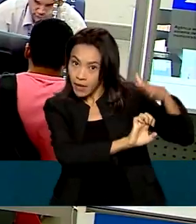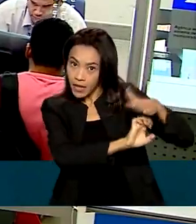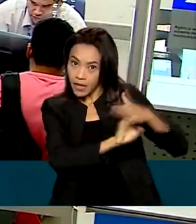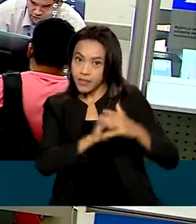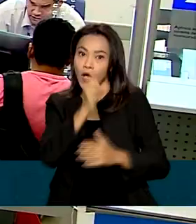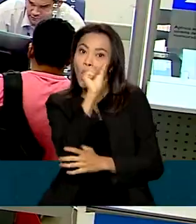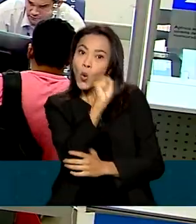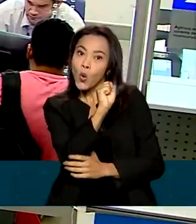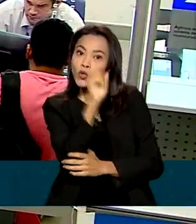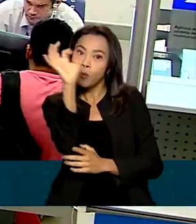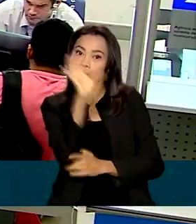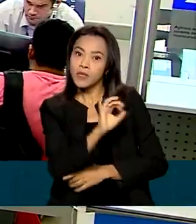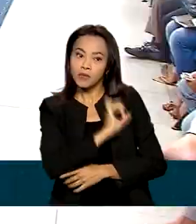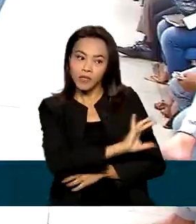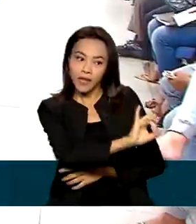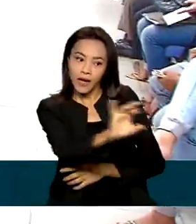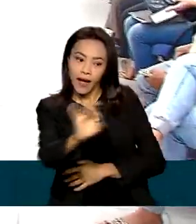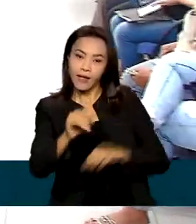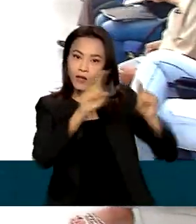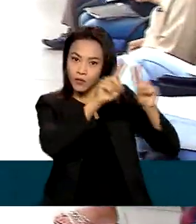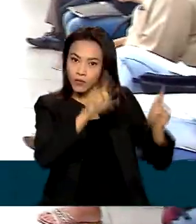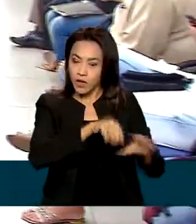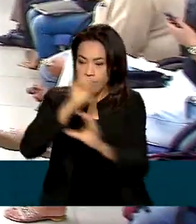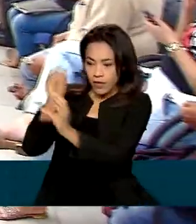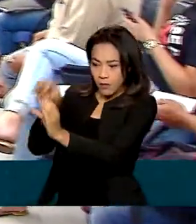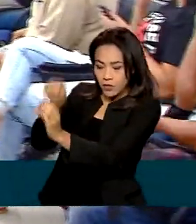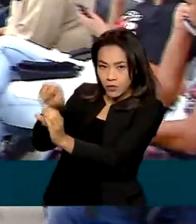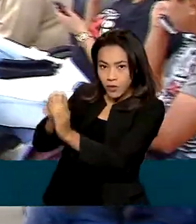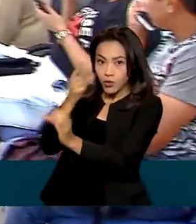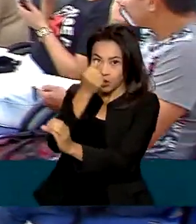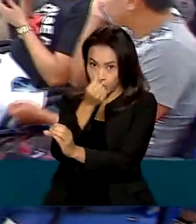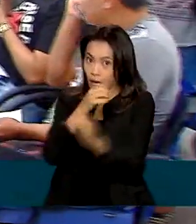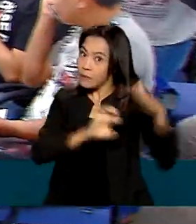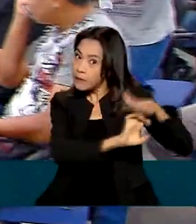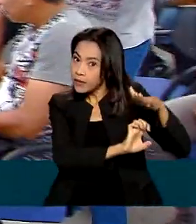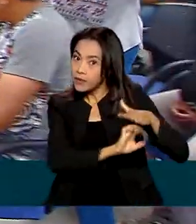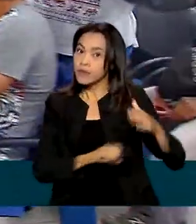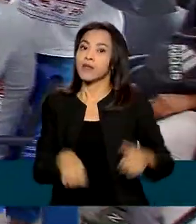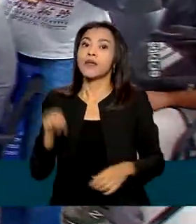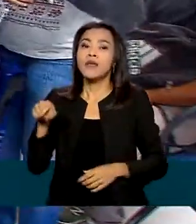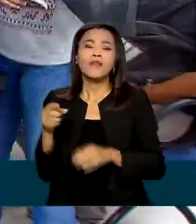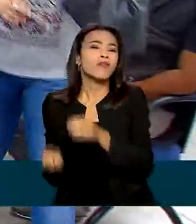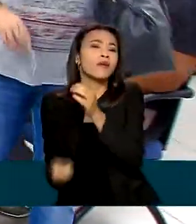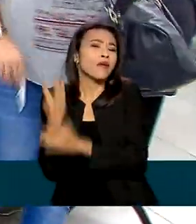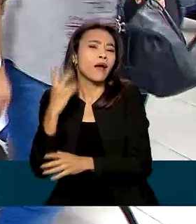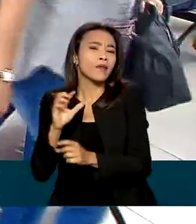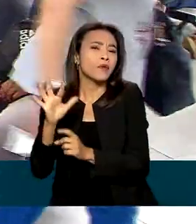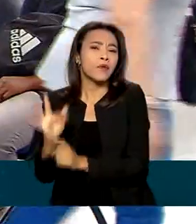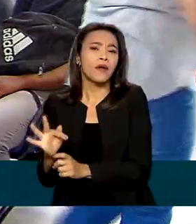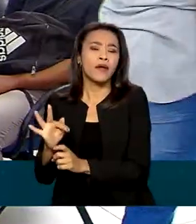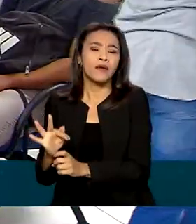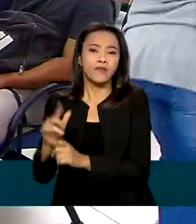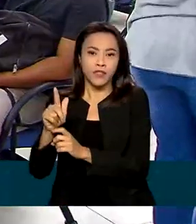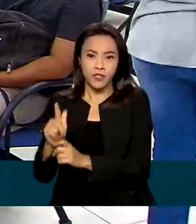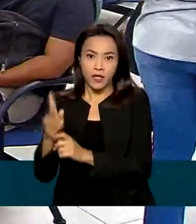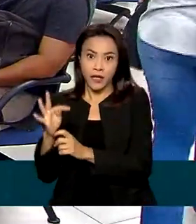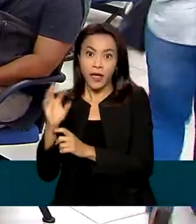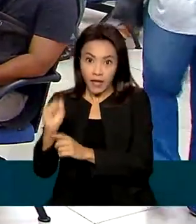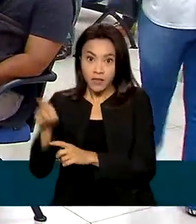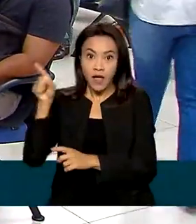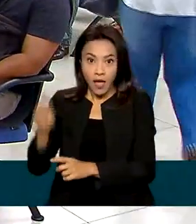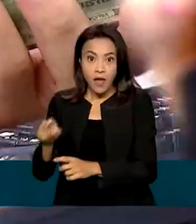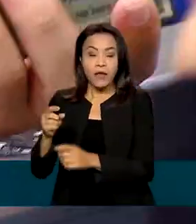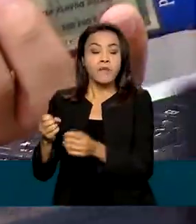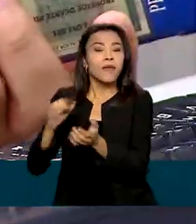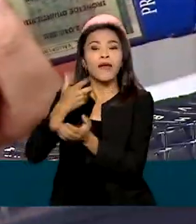salário de cada funcionário. O Fundo de Garantia do Tempo de Serviço foi criado para proteger quem é demitido sem justa